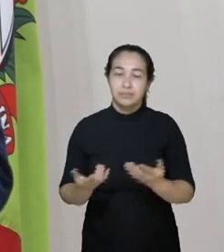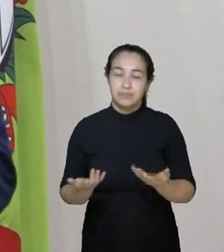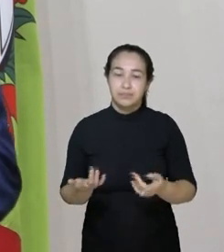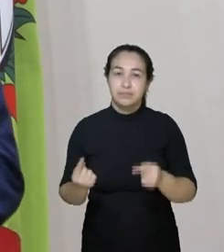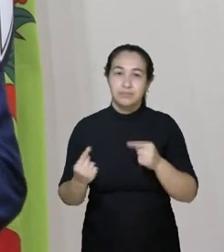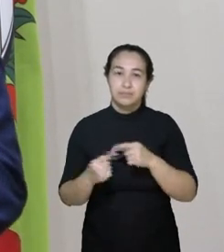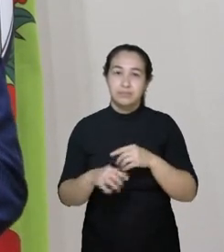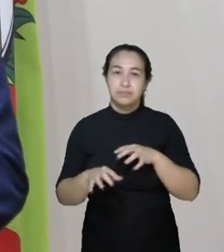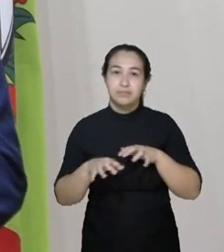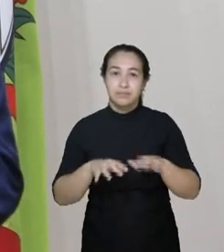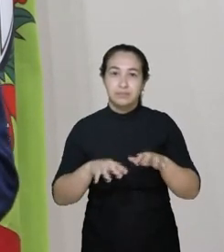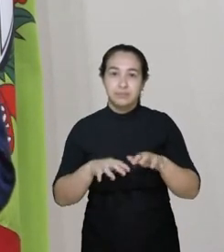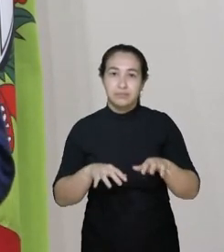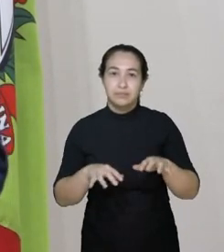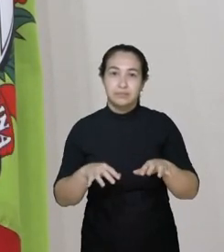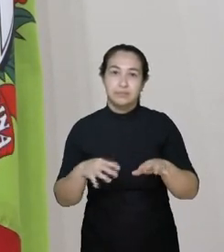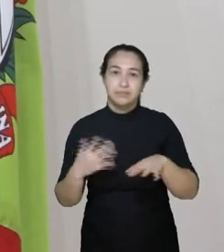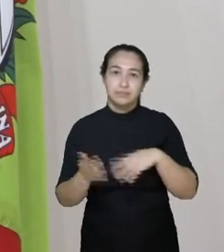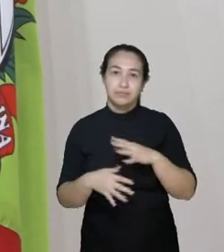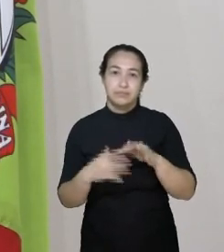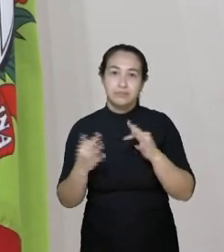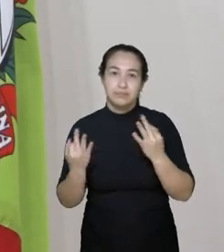que destroem a família.